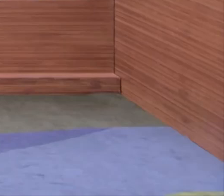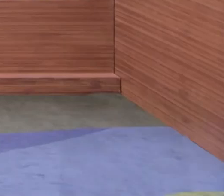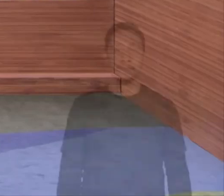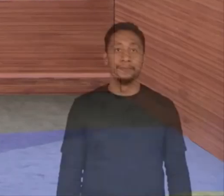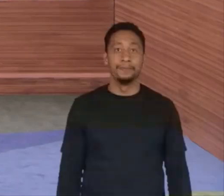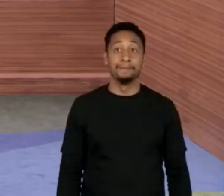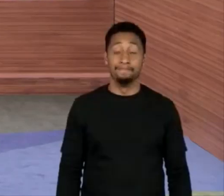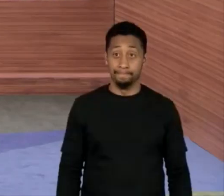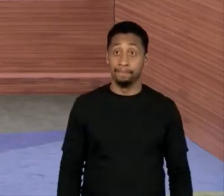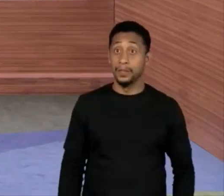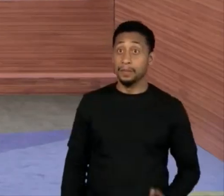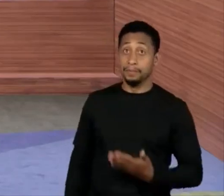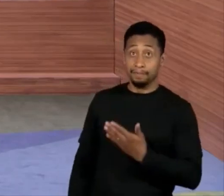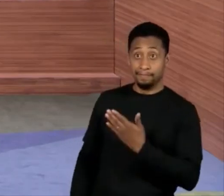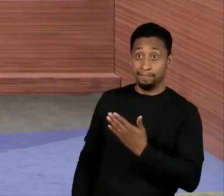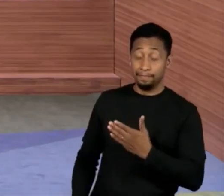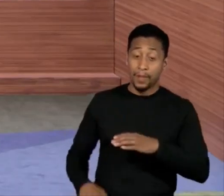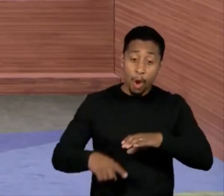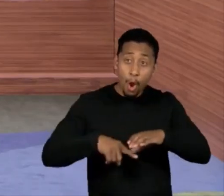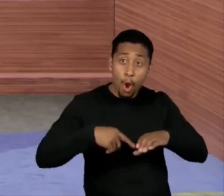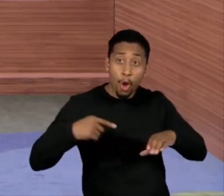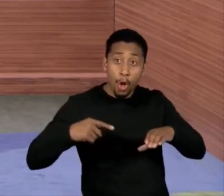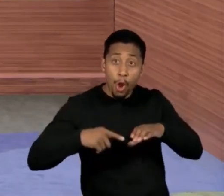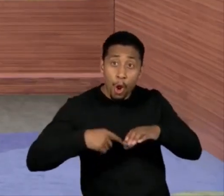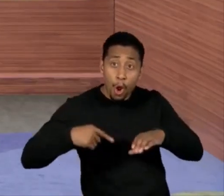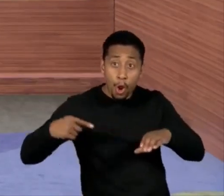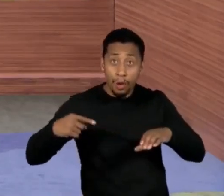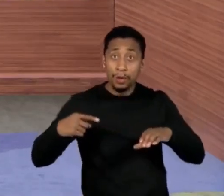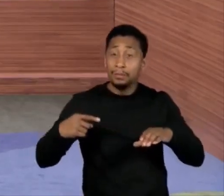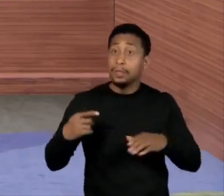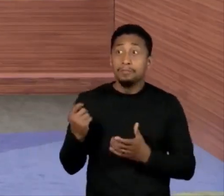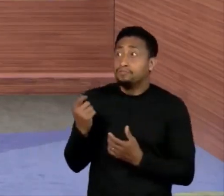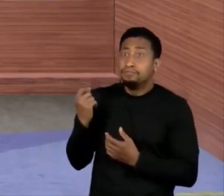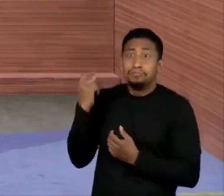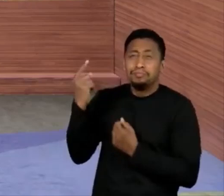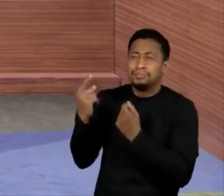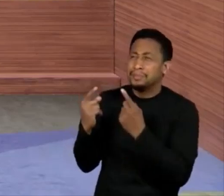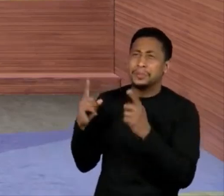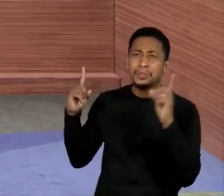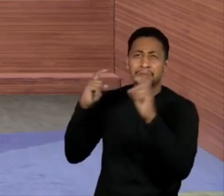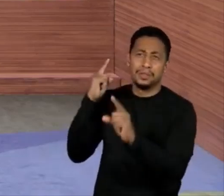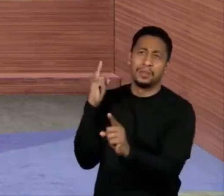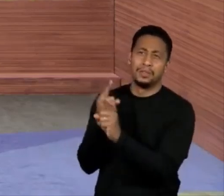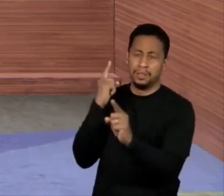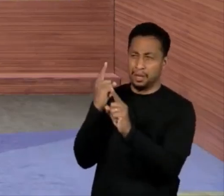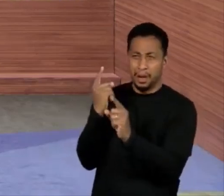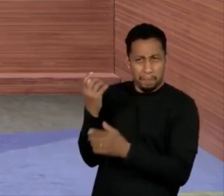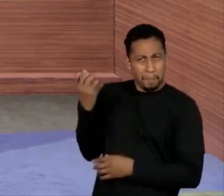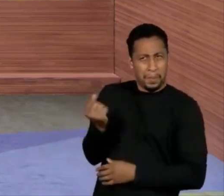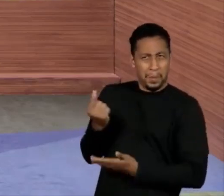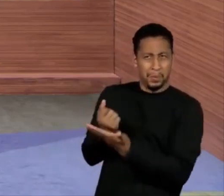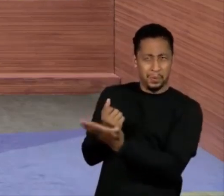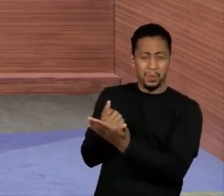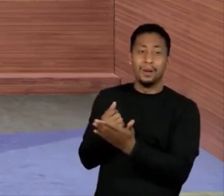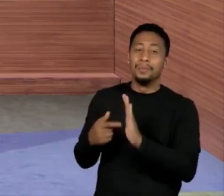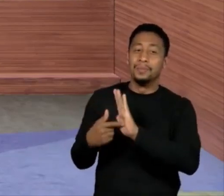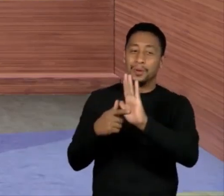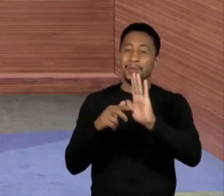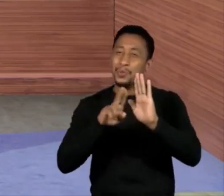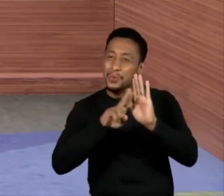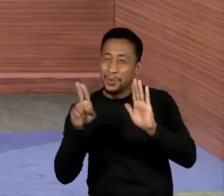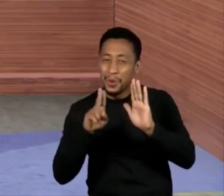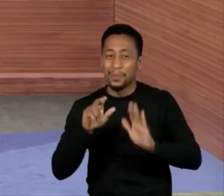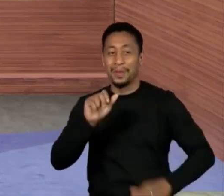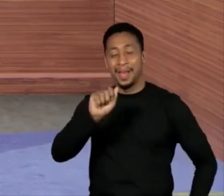Um raro tamanduá bandeira albino desperta a curiosidade dos cientistas. Chamado de alvinho, o filhote